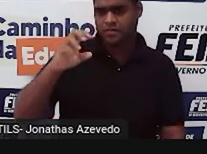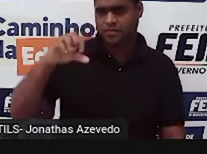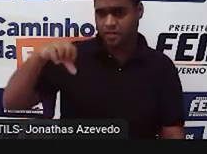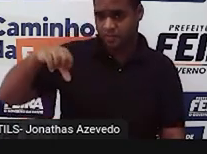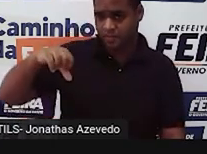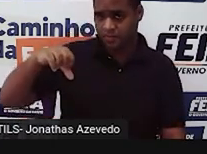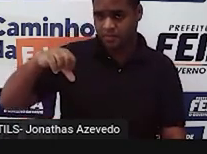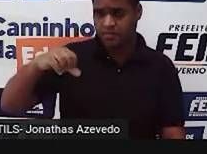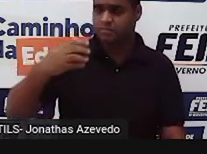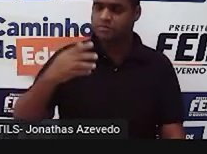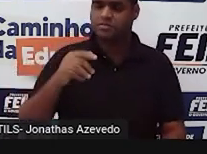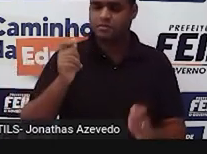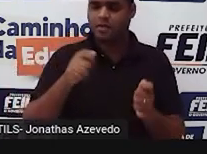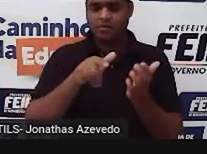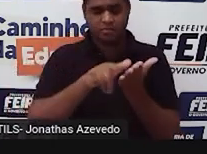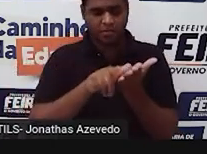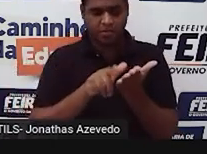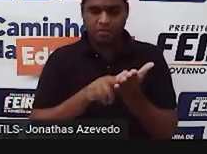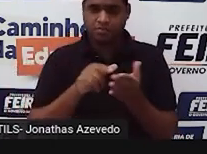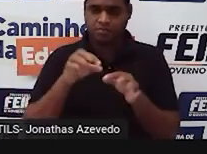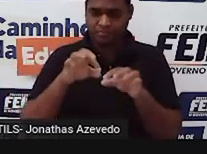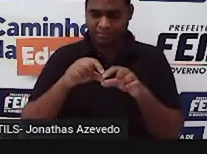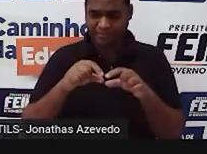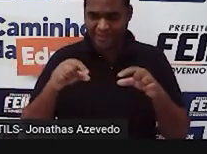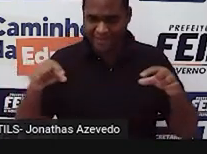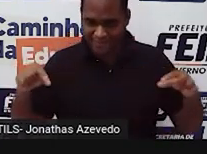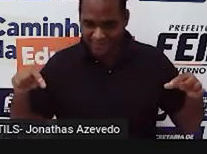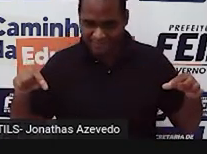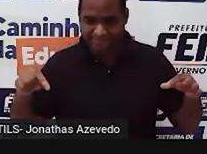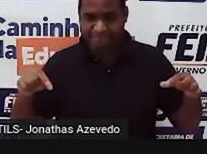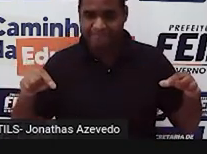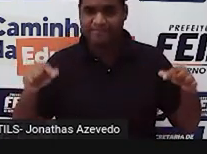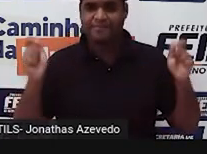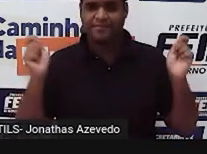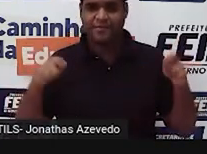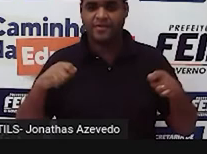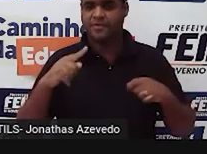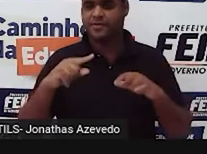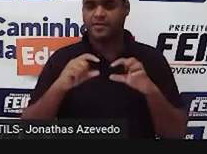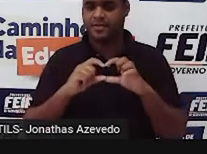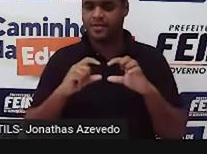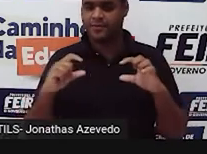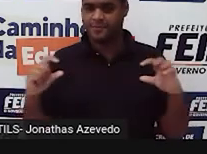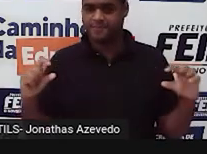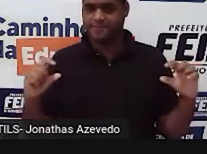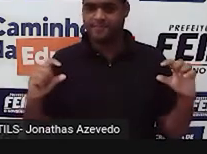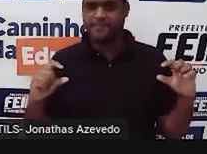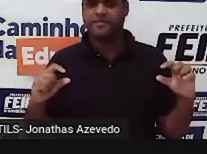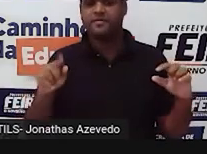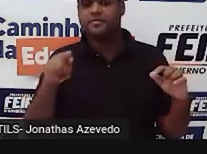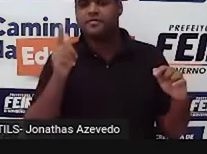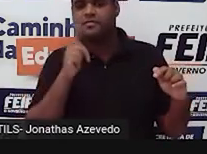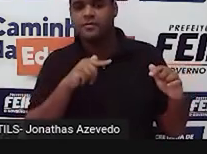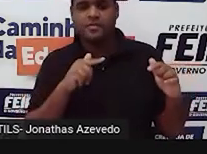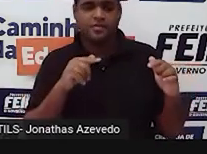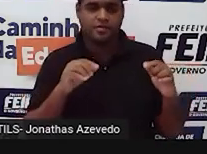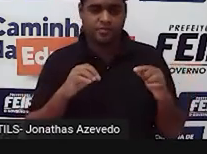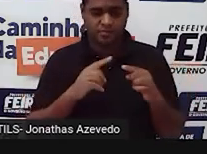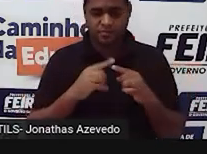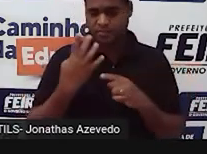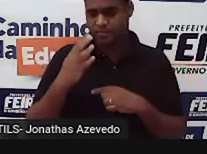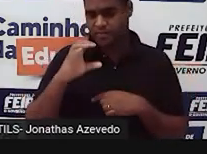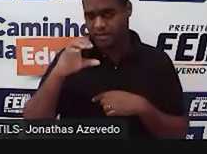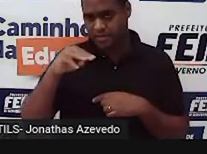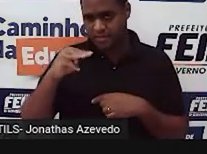Se você quiser rascunhar isso com uma régua, vai ser bacana, né? Dá pra fazer esse triângulo? Um lado medindo 4